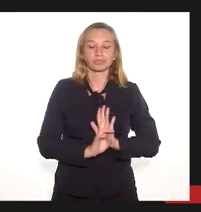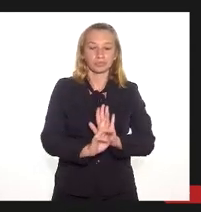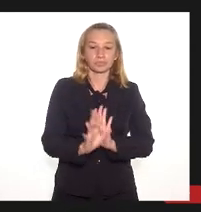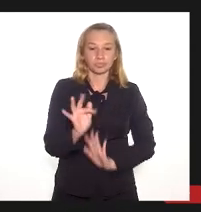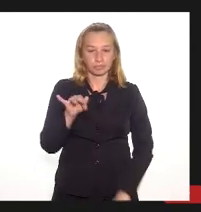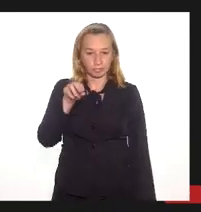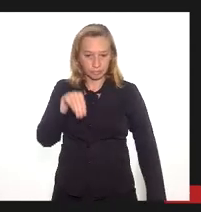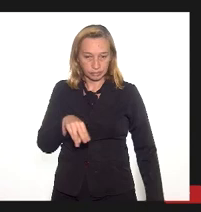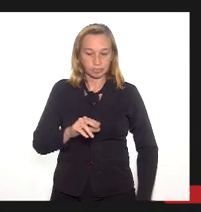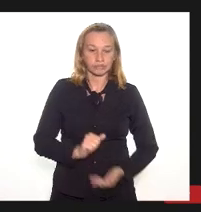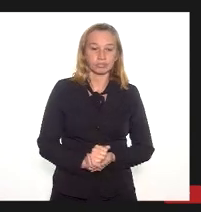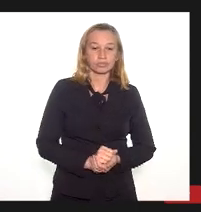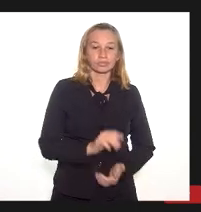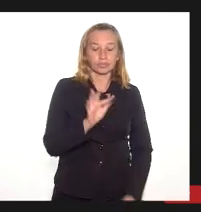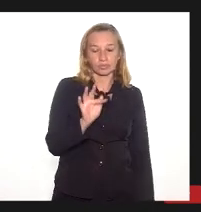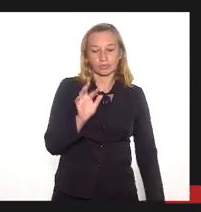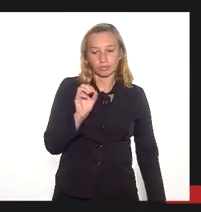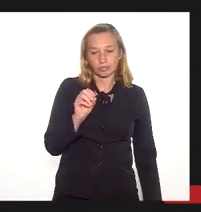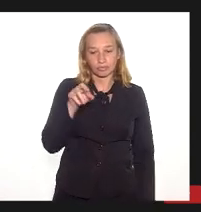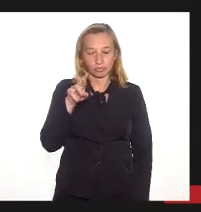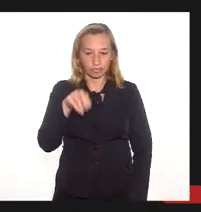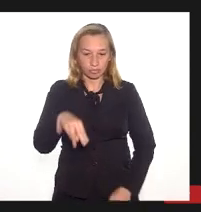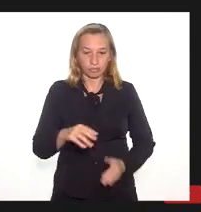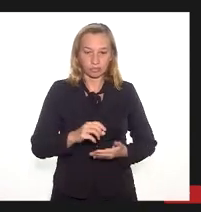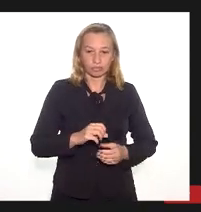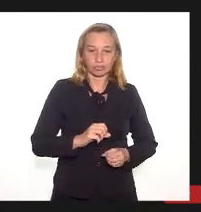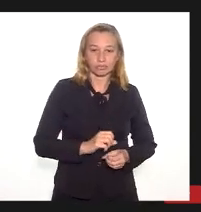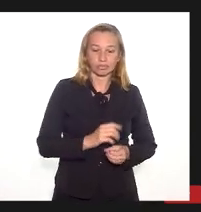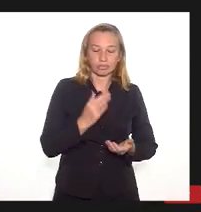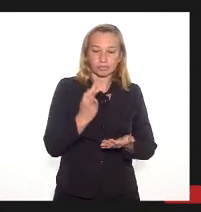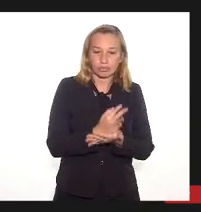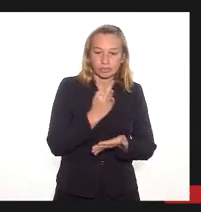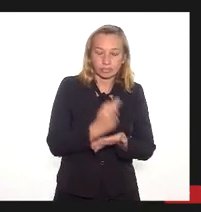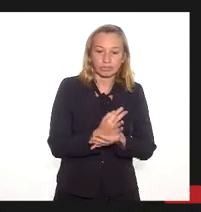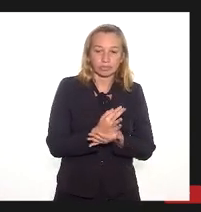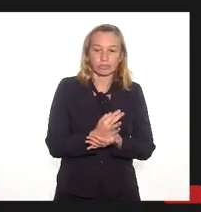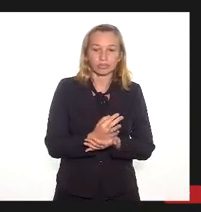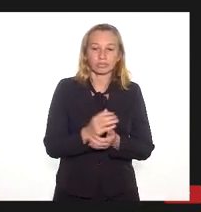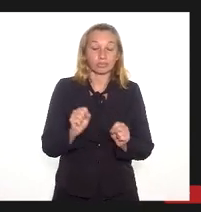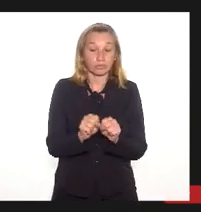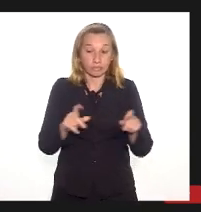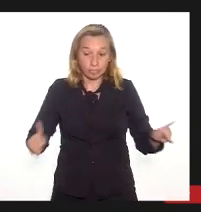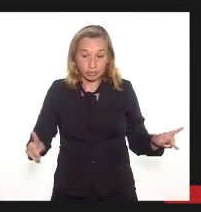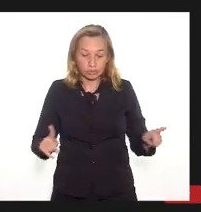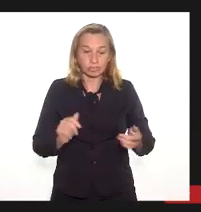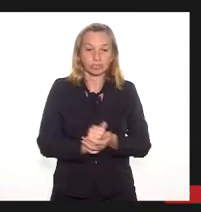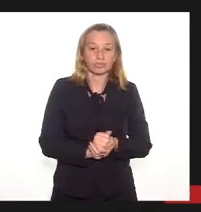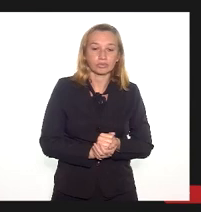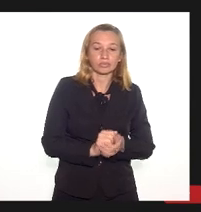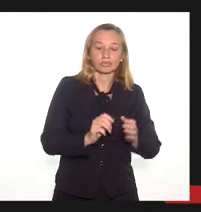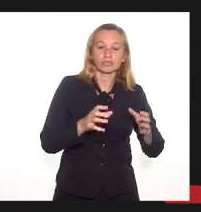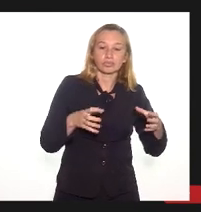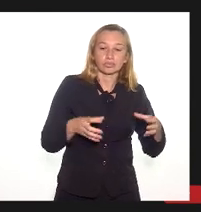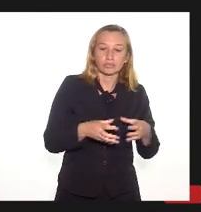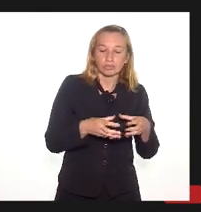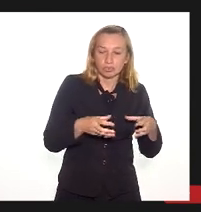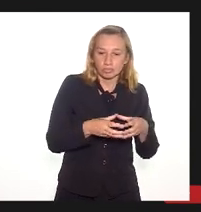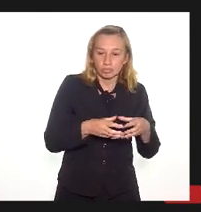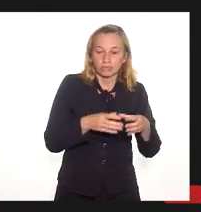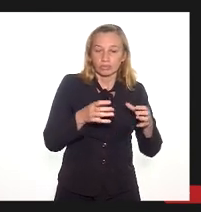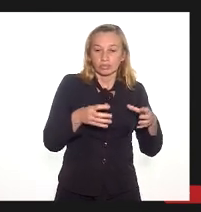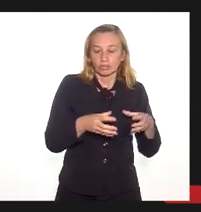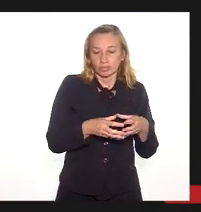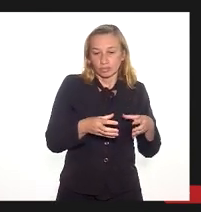Foras, que é o Fórum de Resistência ao Shopping, um fórum de grupos, ONGs, movimentos, que se